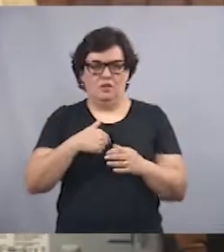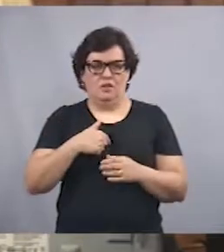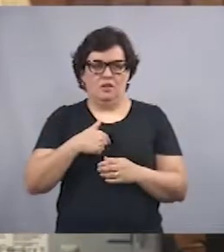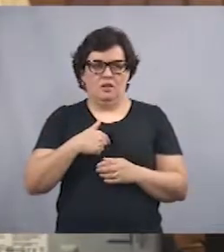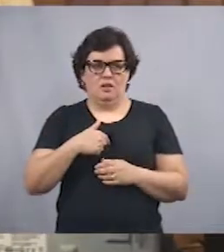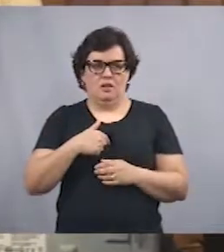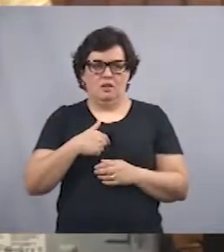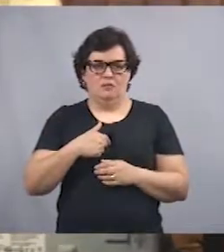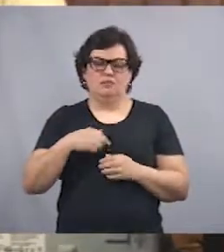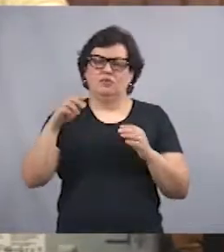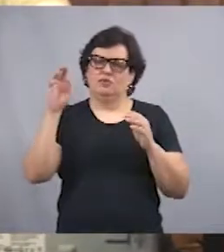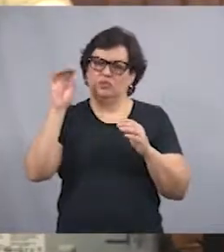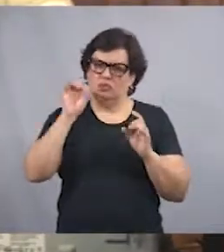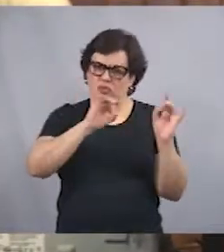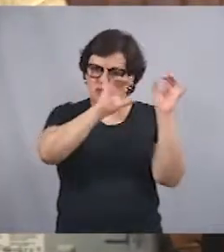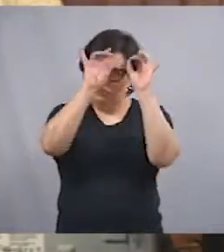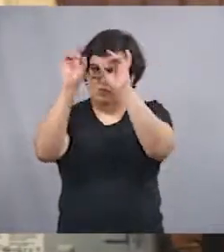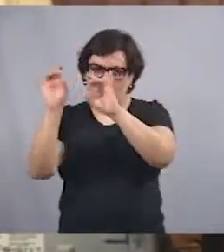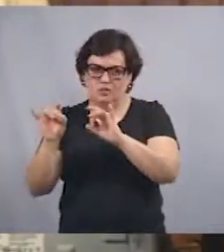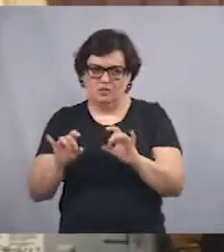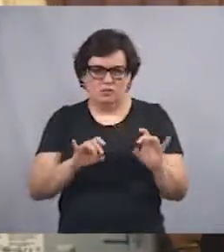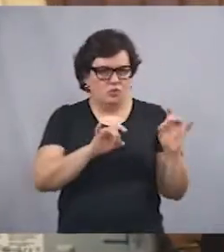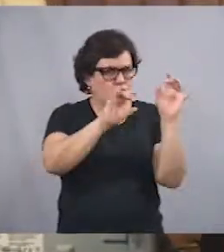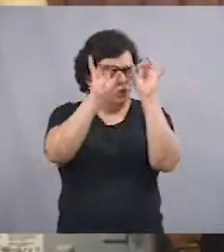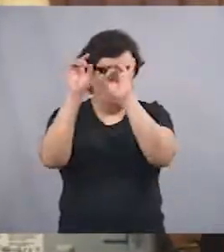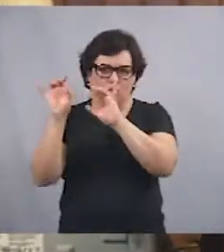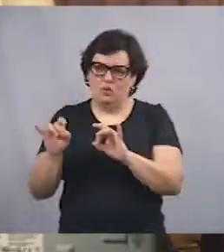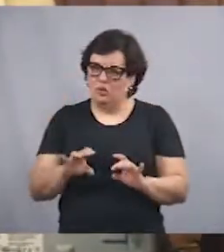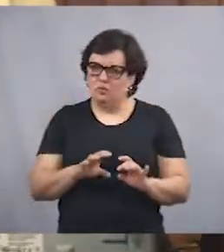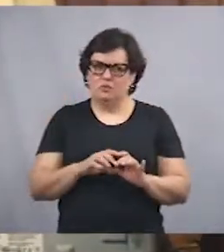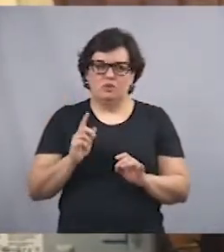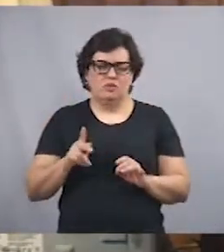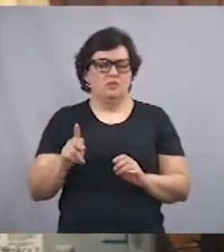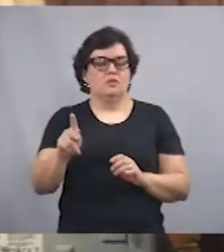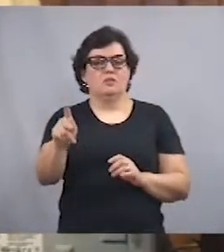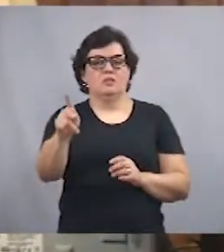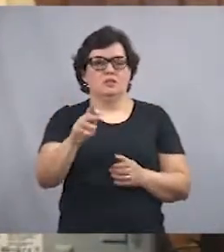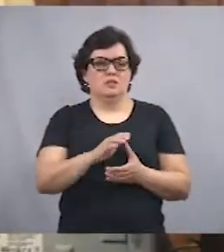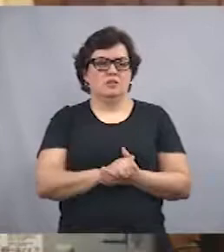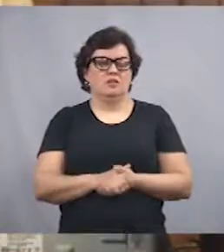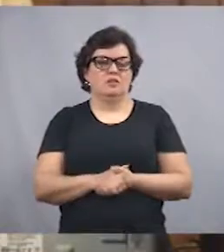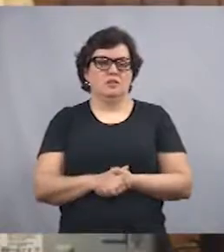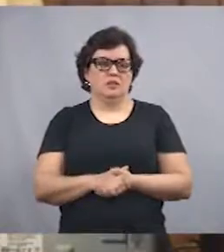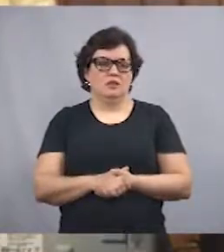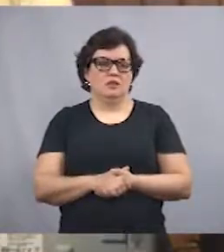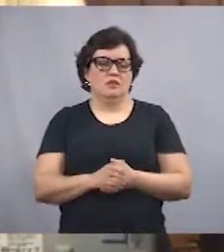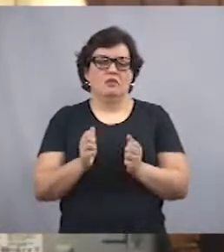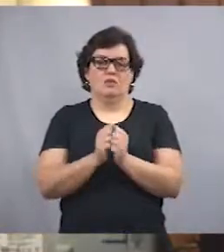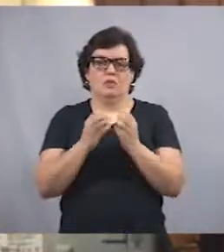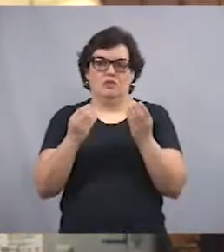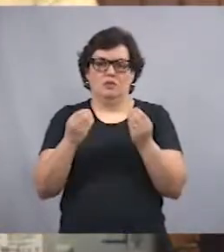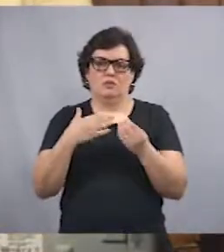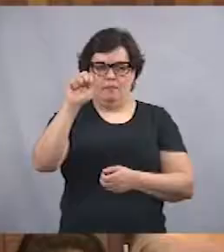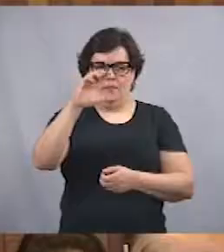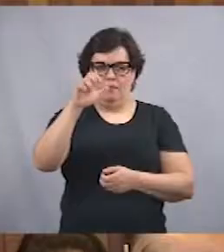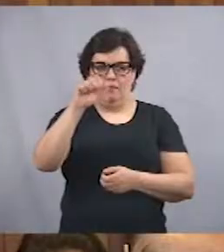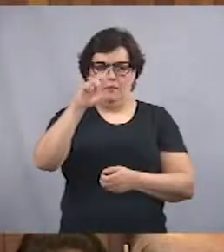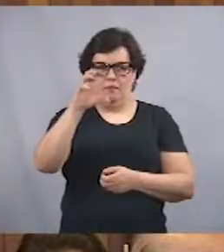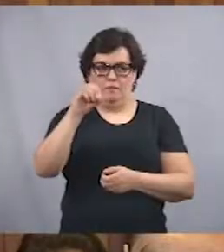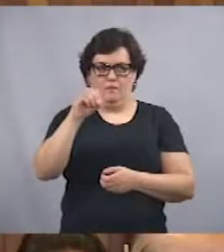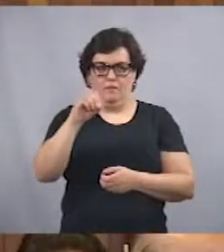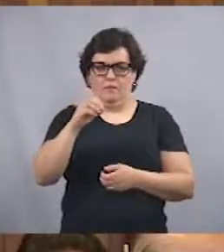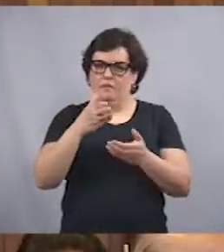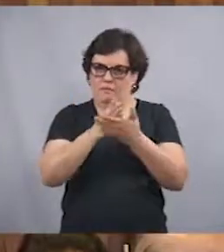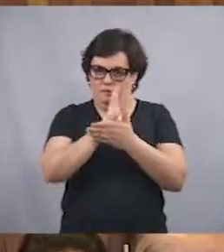ICMS na importação de bens, análise da emenda constitucional 33 de 2001. A homenagem na Câmara foi